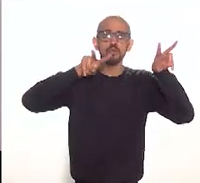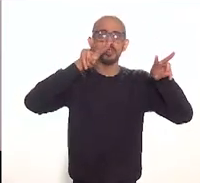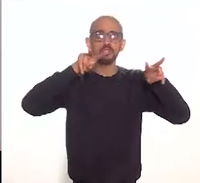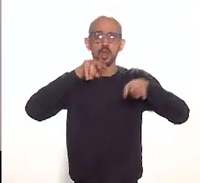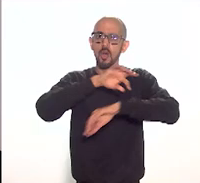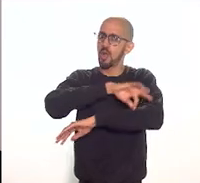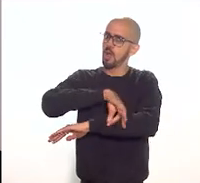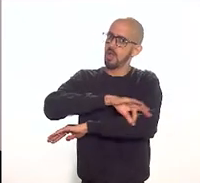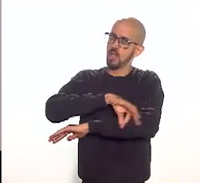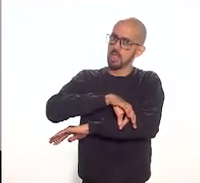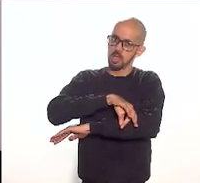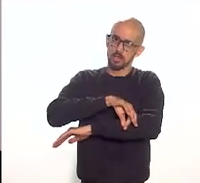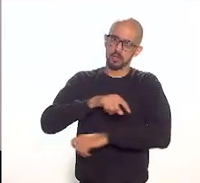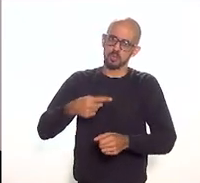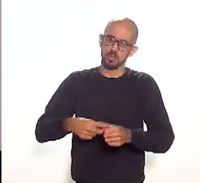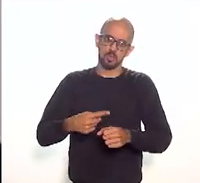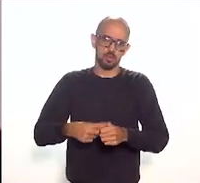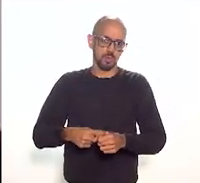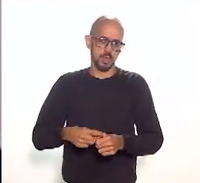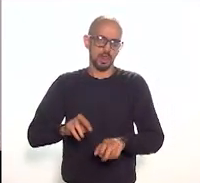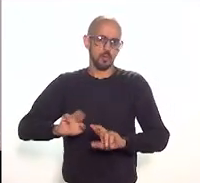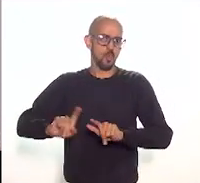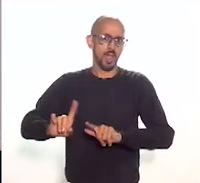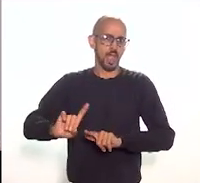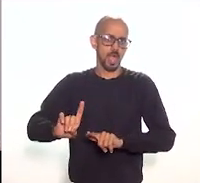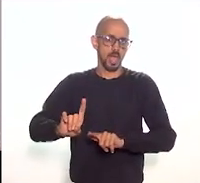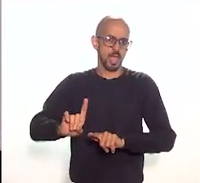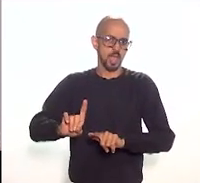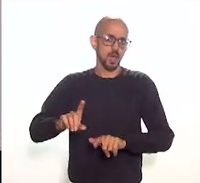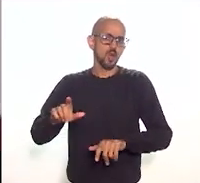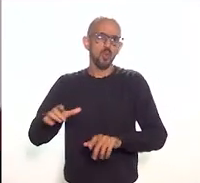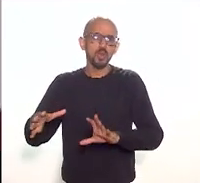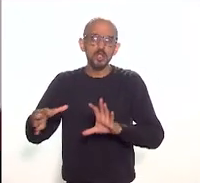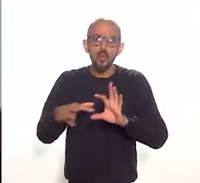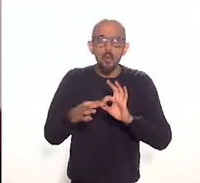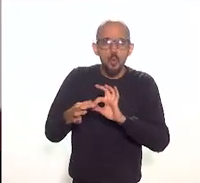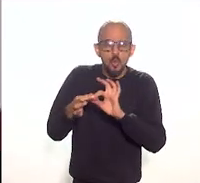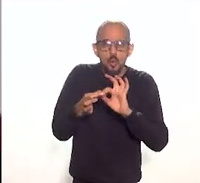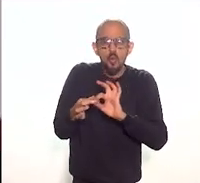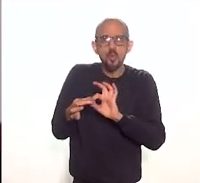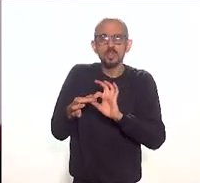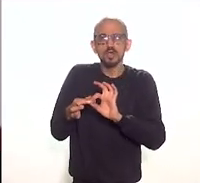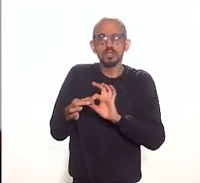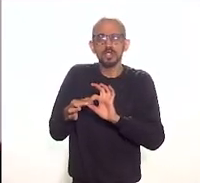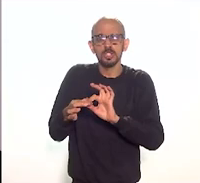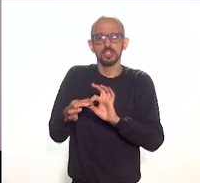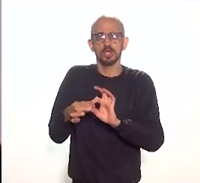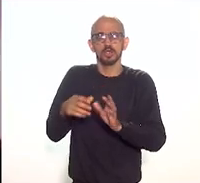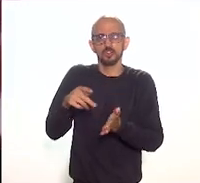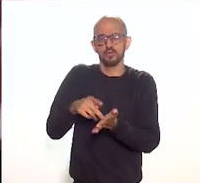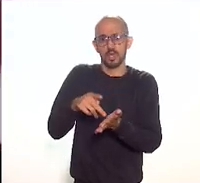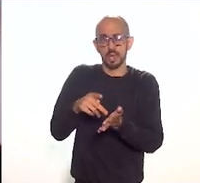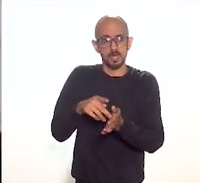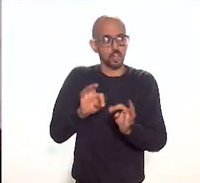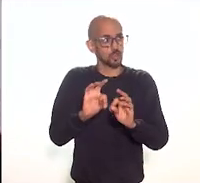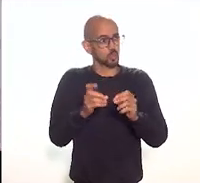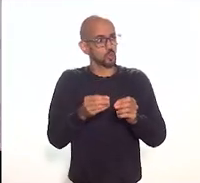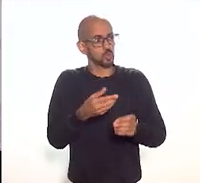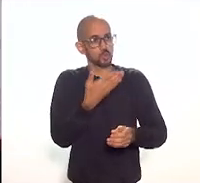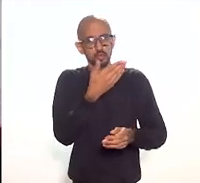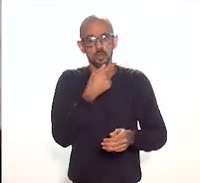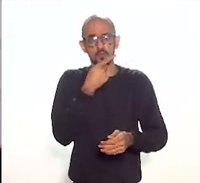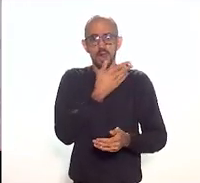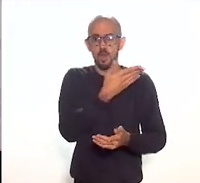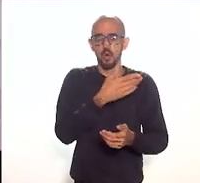a gente o que amalgama a tudo isso dentro dos desdobramentos que o senhor mesmo mencionou é que esse